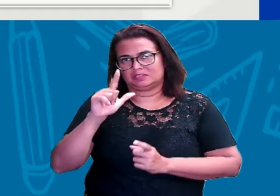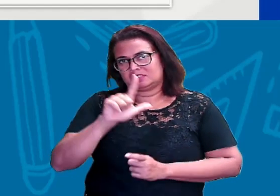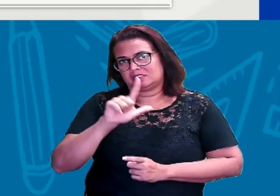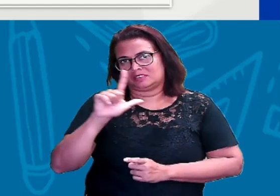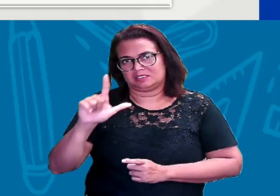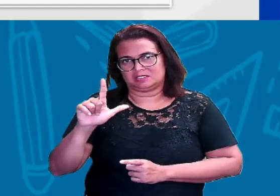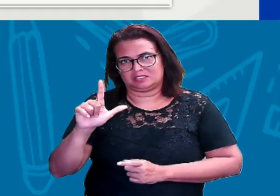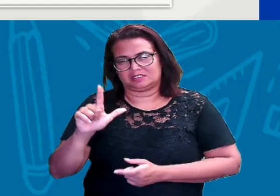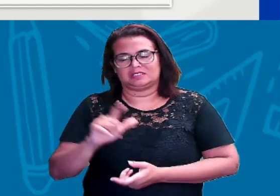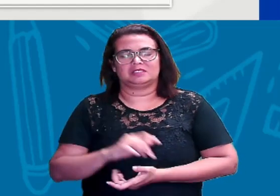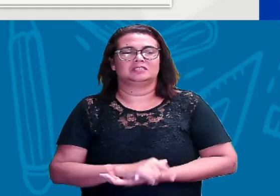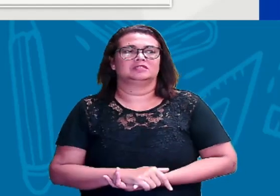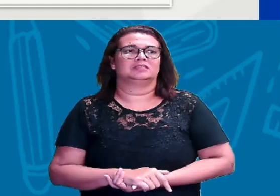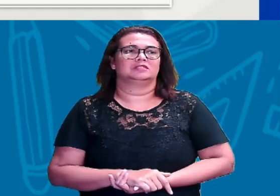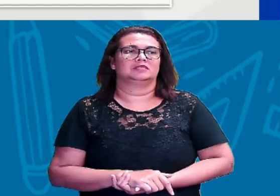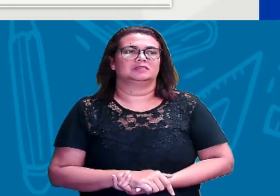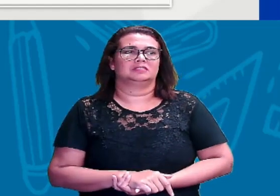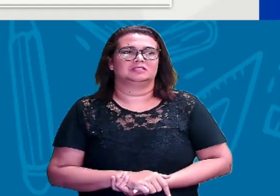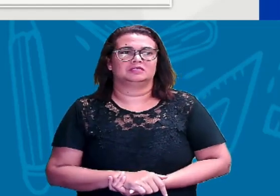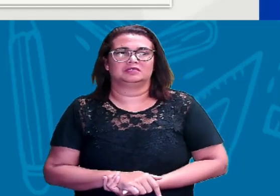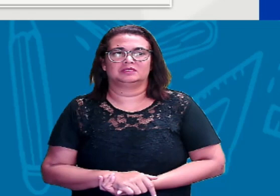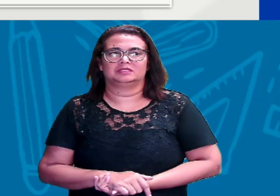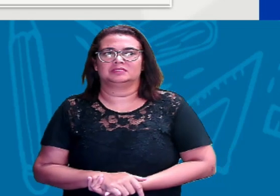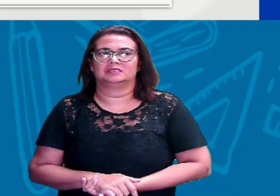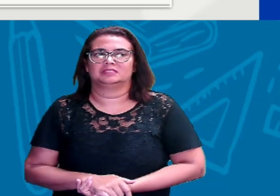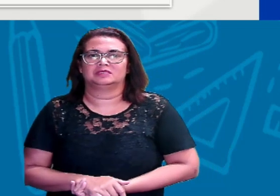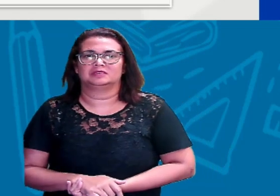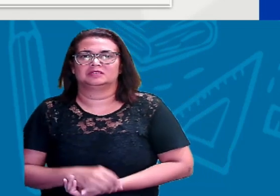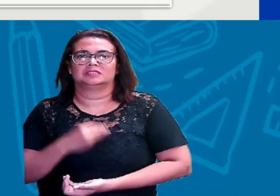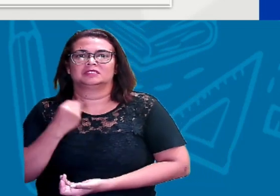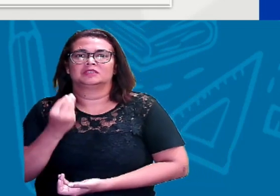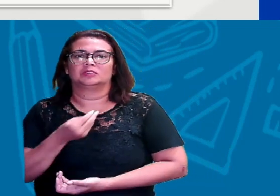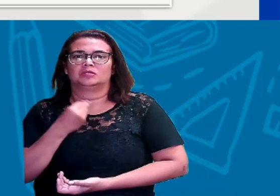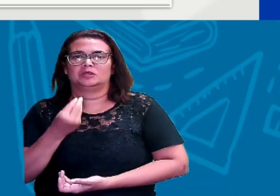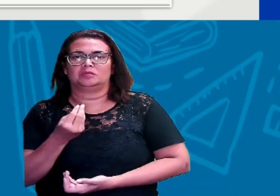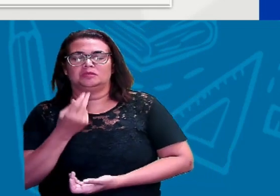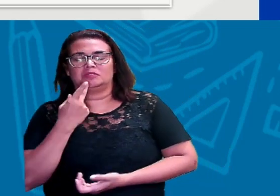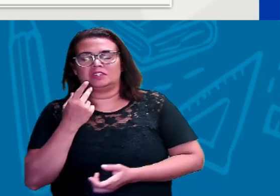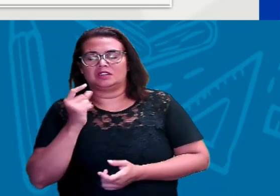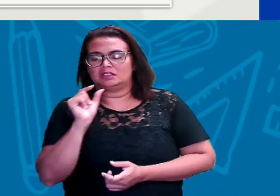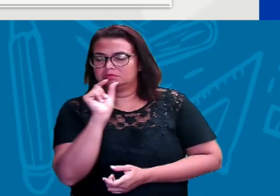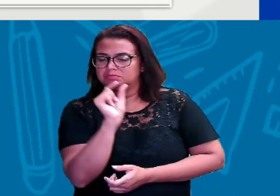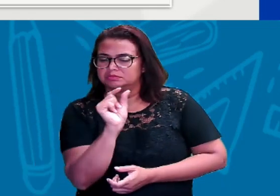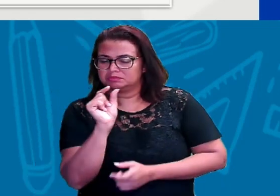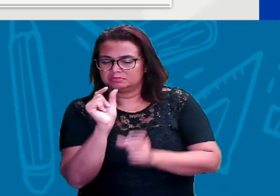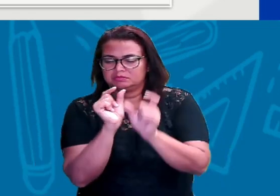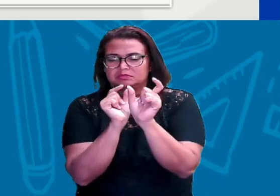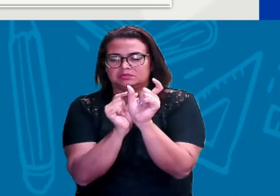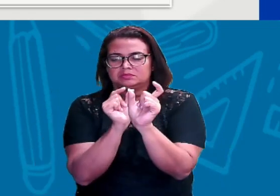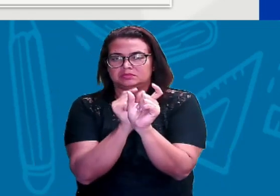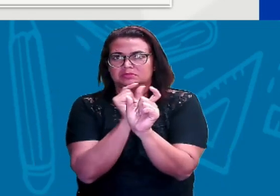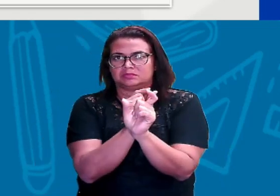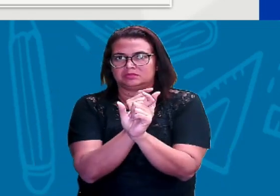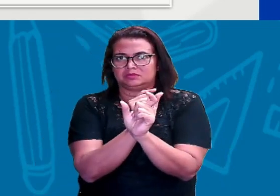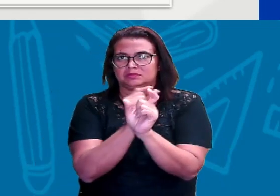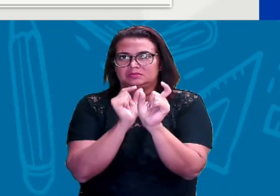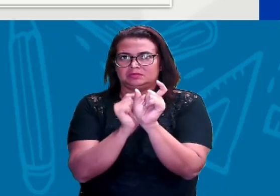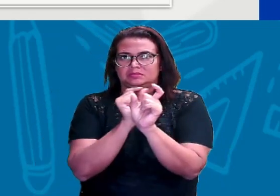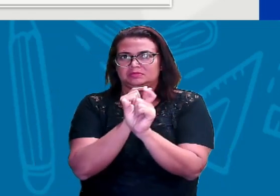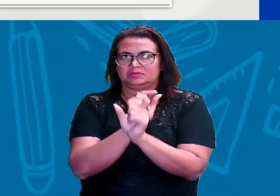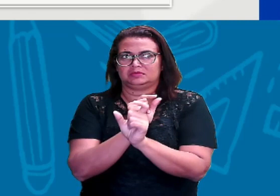com a palavra repetida, com a sequência aí. E aí, como é que fica quando eu tiver duas letrinhas na sequência?